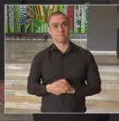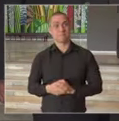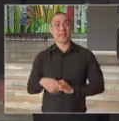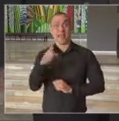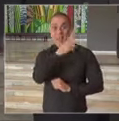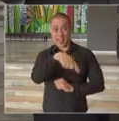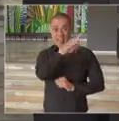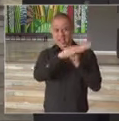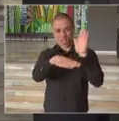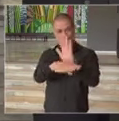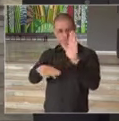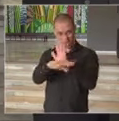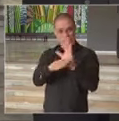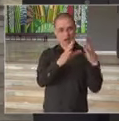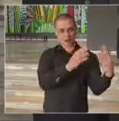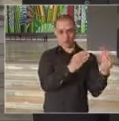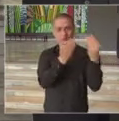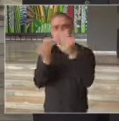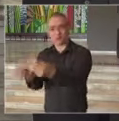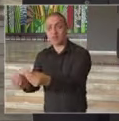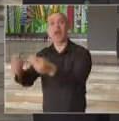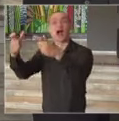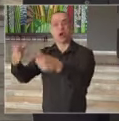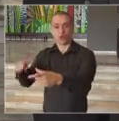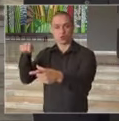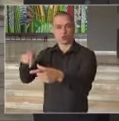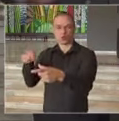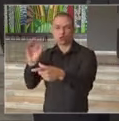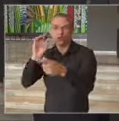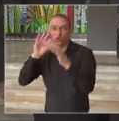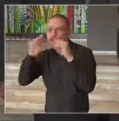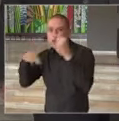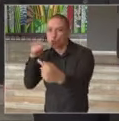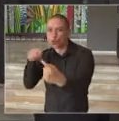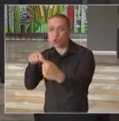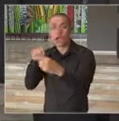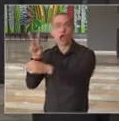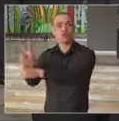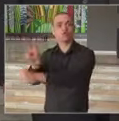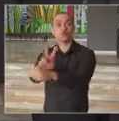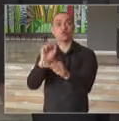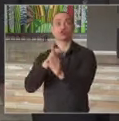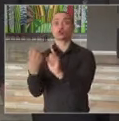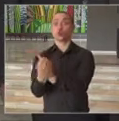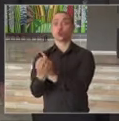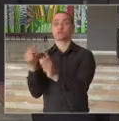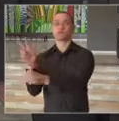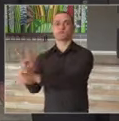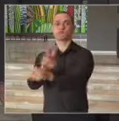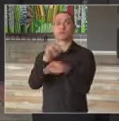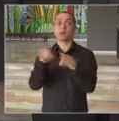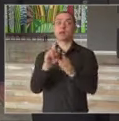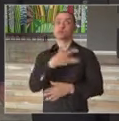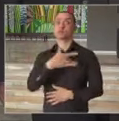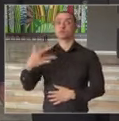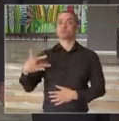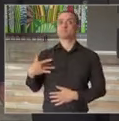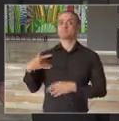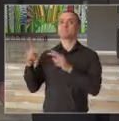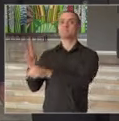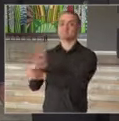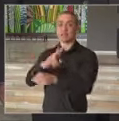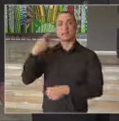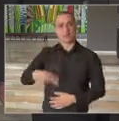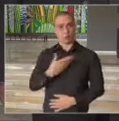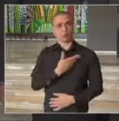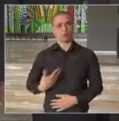contribuições estão sendo destinadas a ações de proteção social e de saúde do governo do